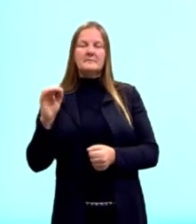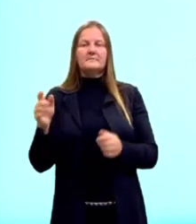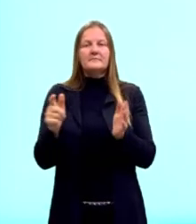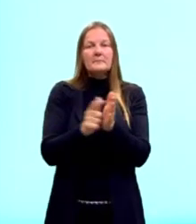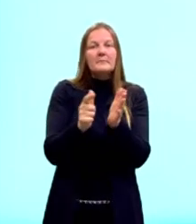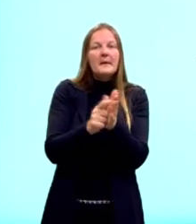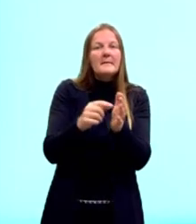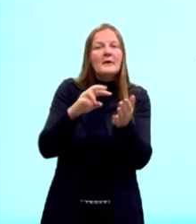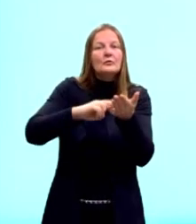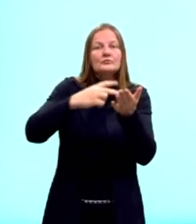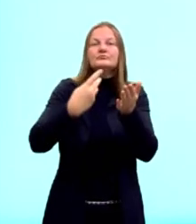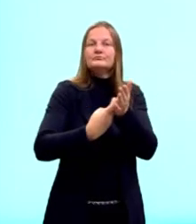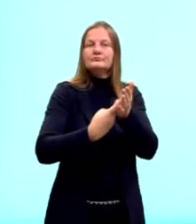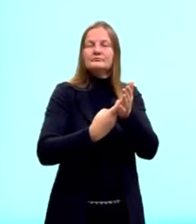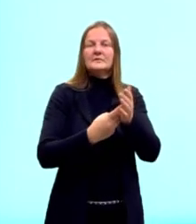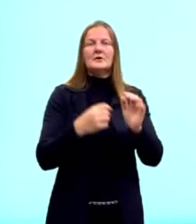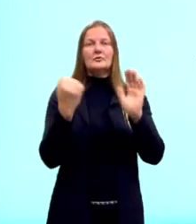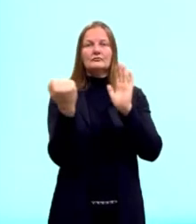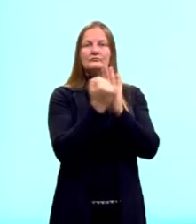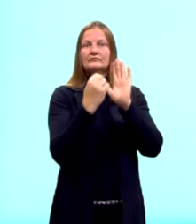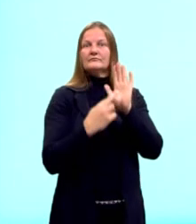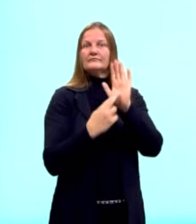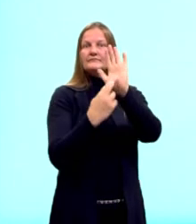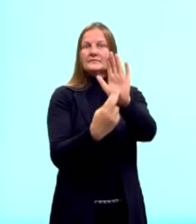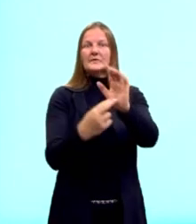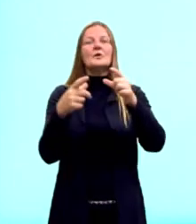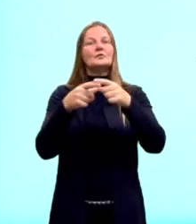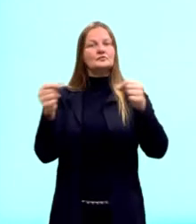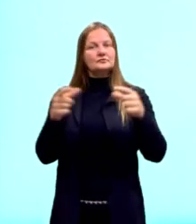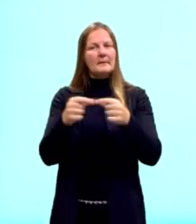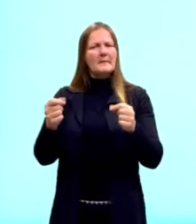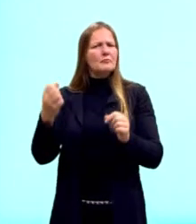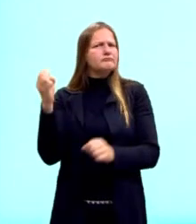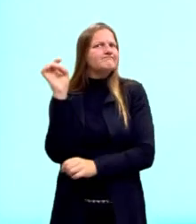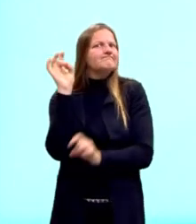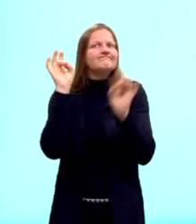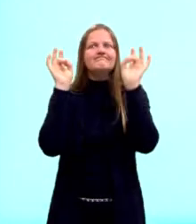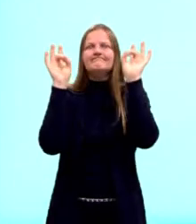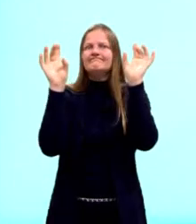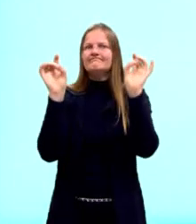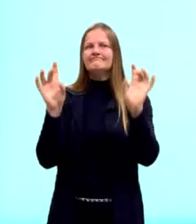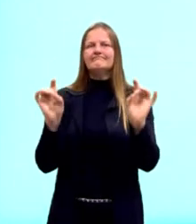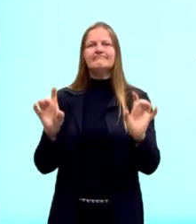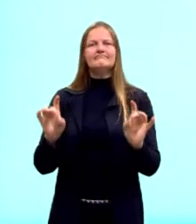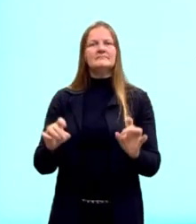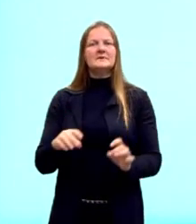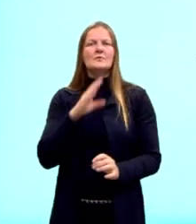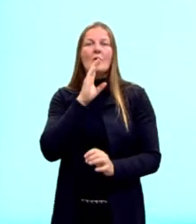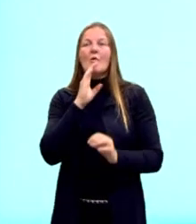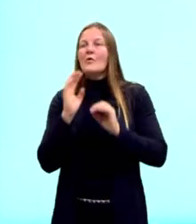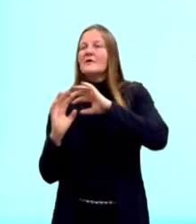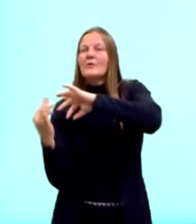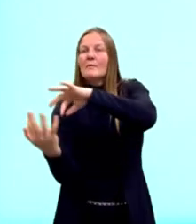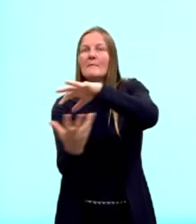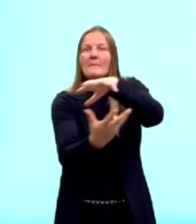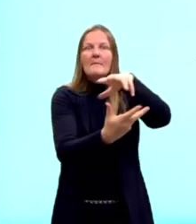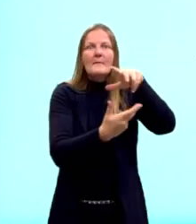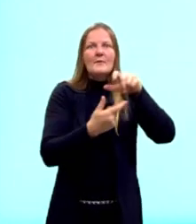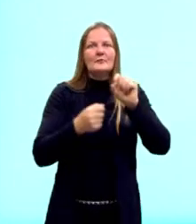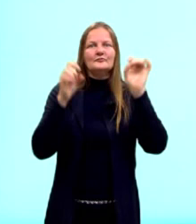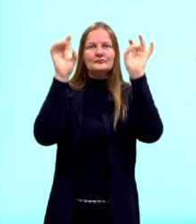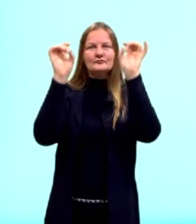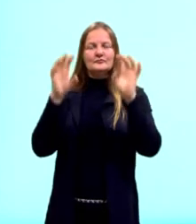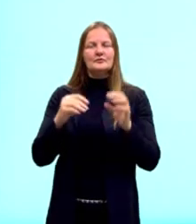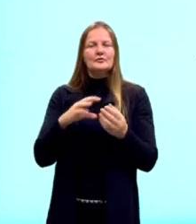um significado altamente simbólico no Japão. A base do origami é o conhecimento do mundo, por base, então,